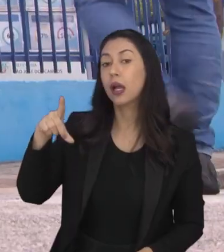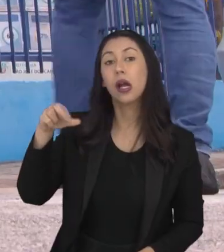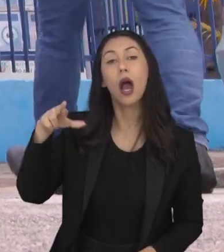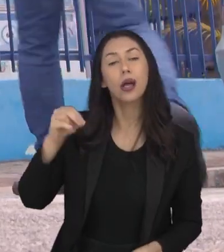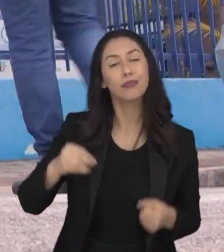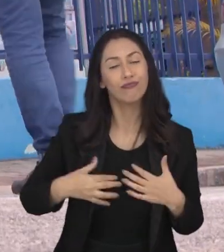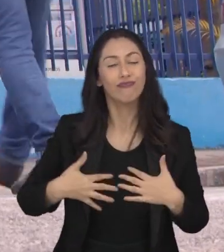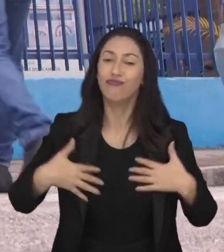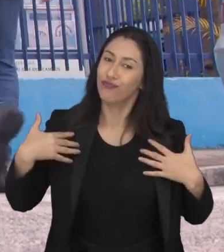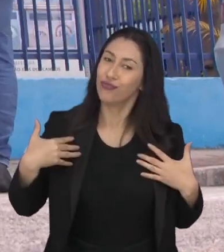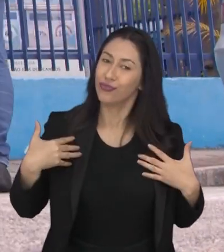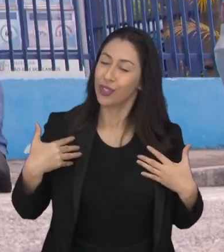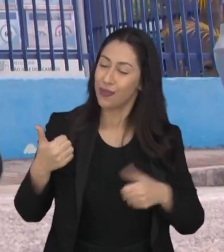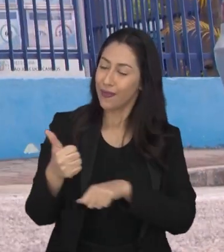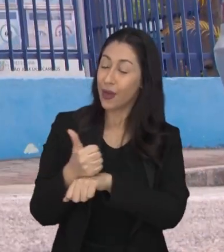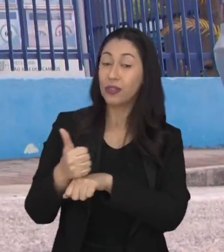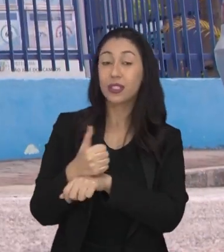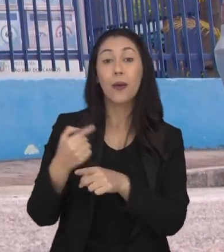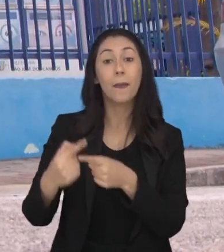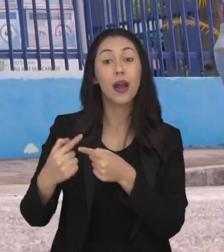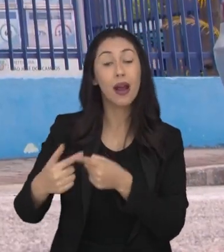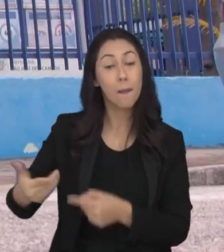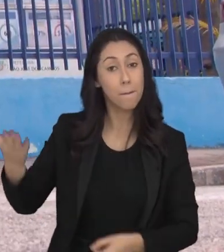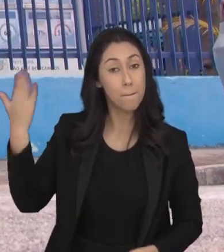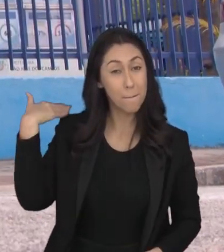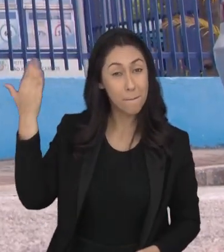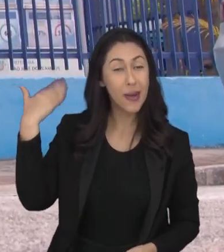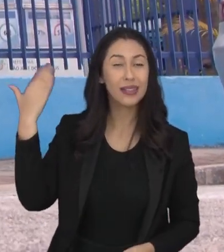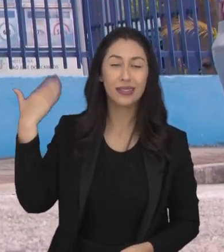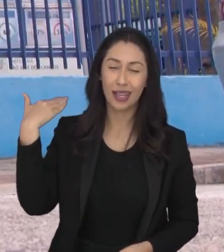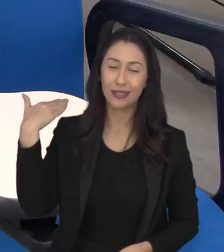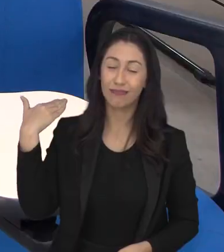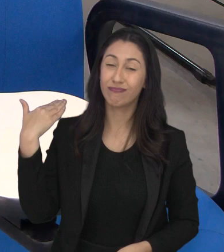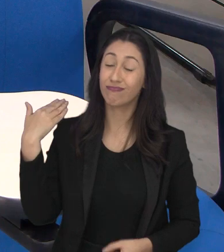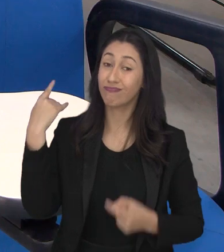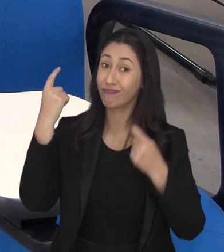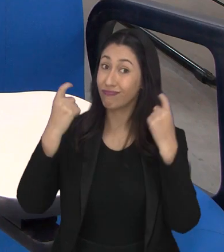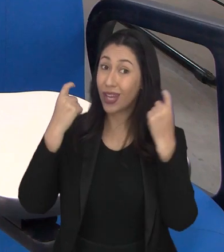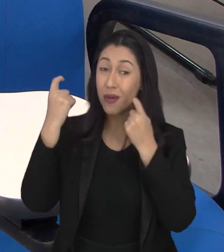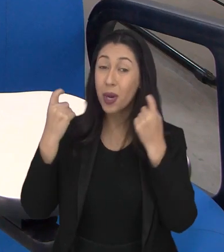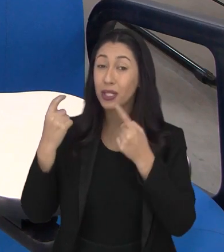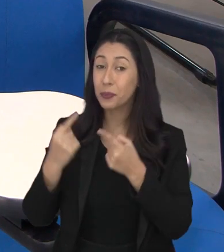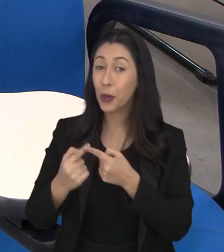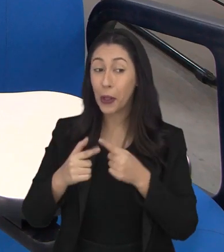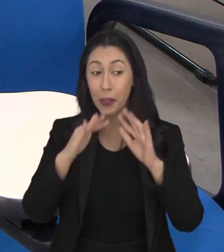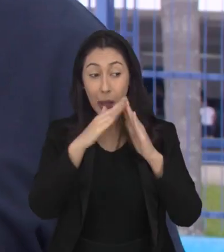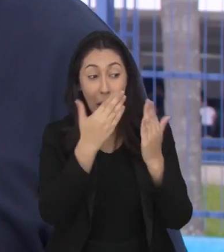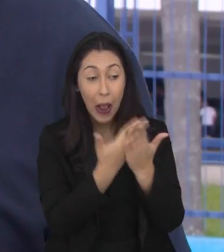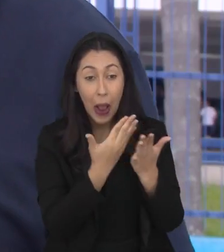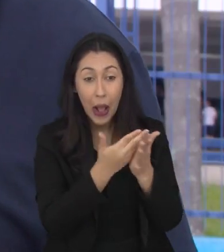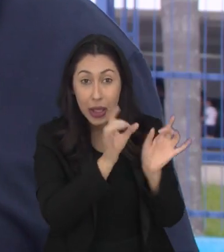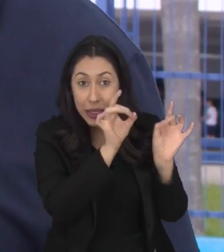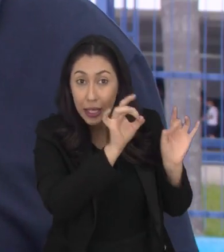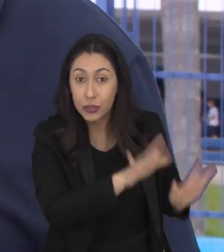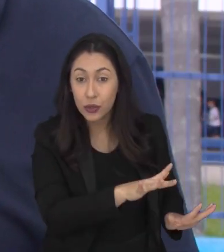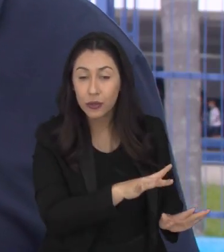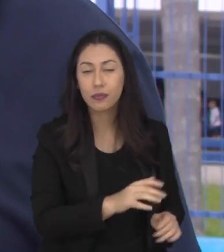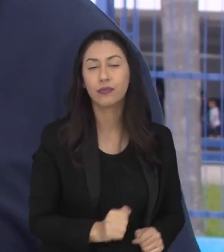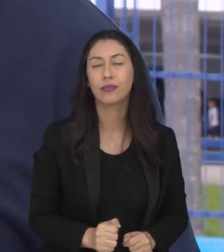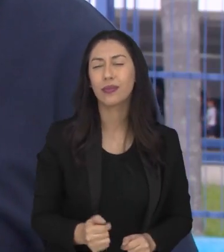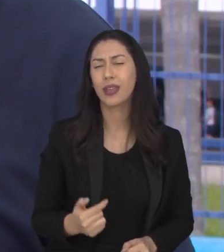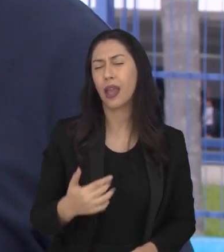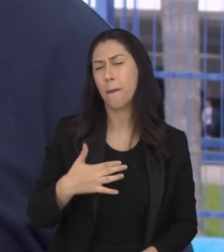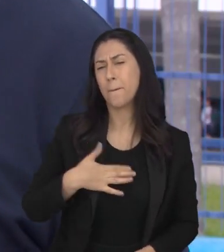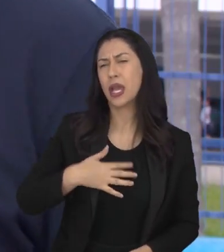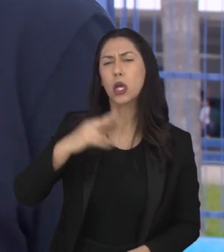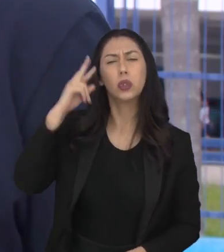Principalmente porque, no passado, fez parte de uma estatística preocupante, a da evasão escolar. Eu já vinha de uma